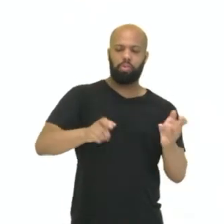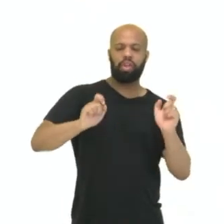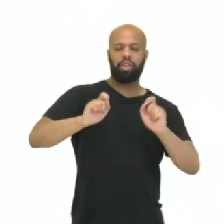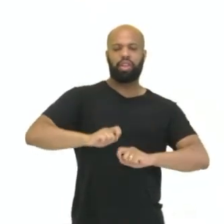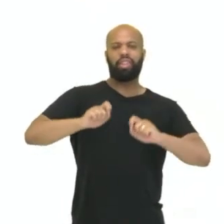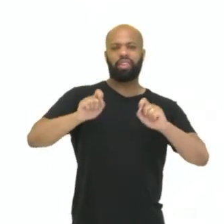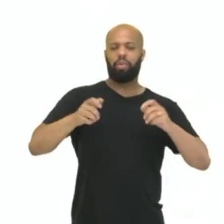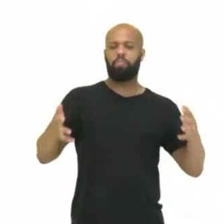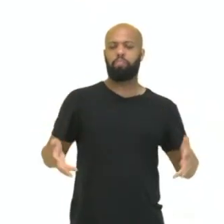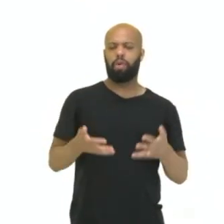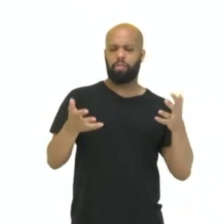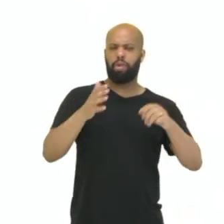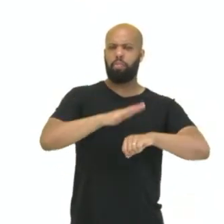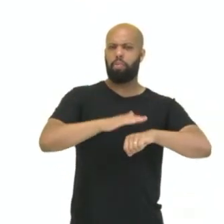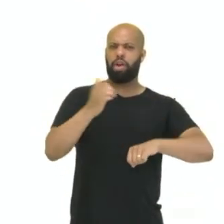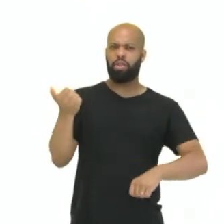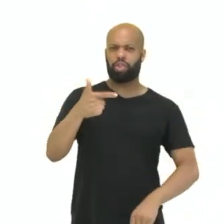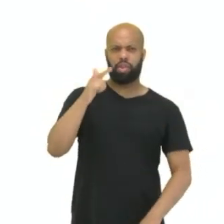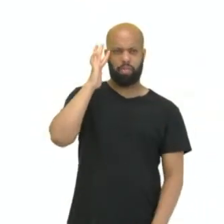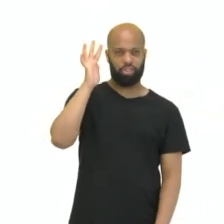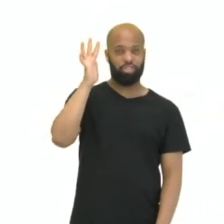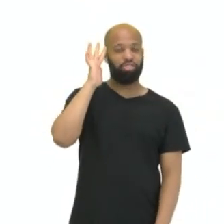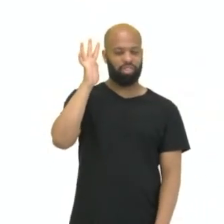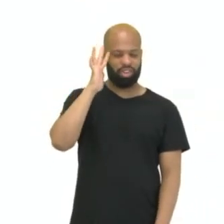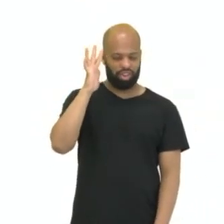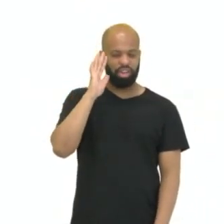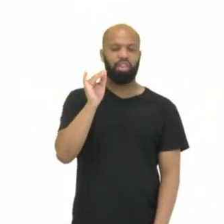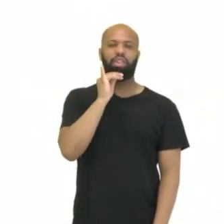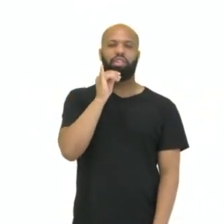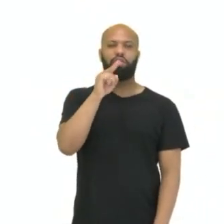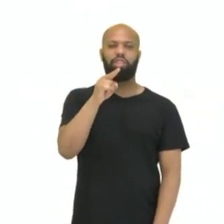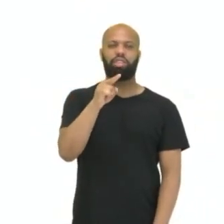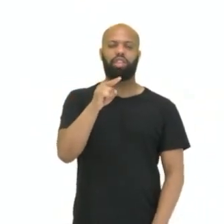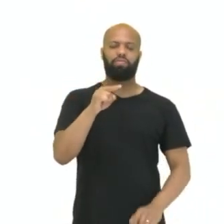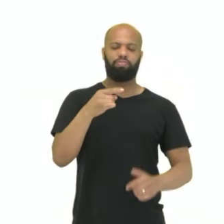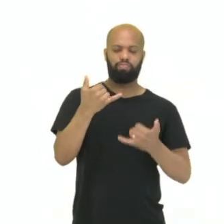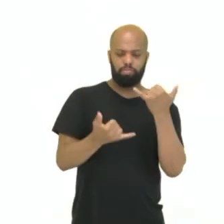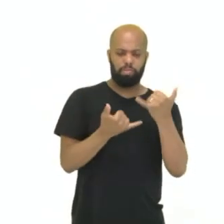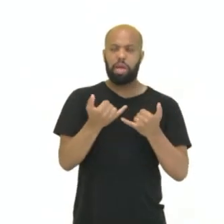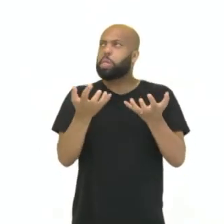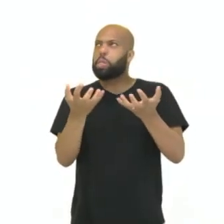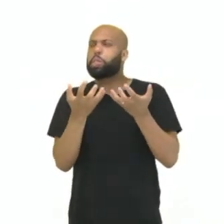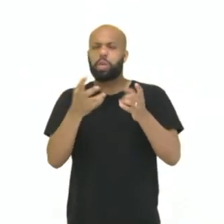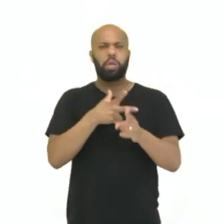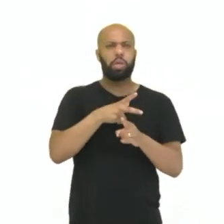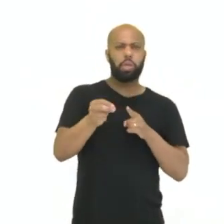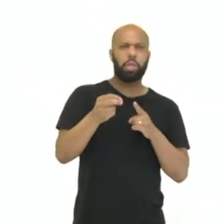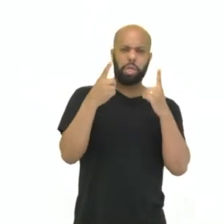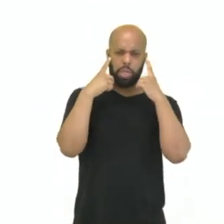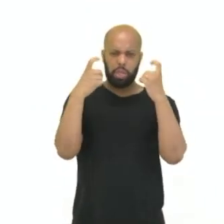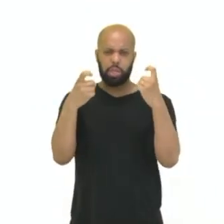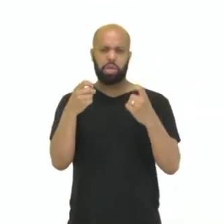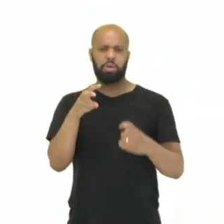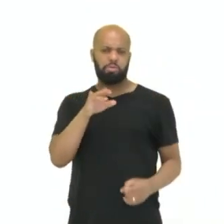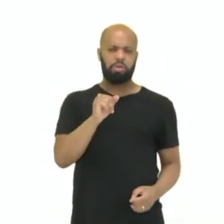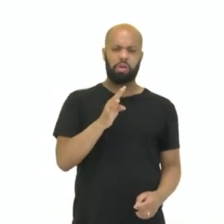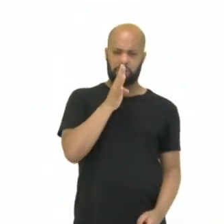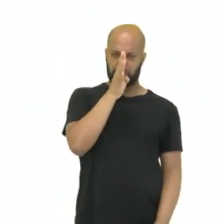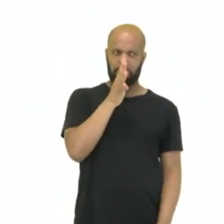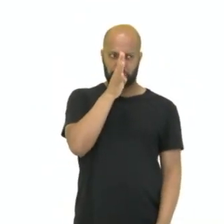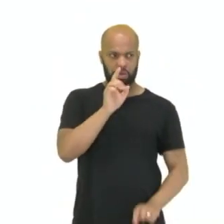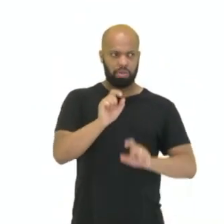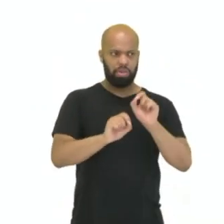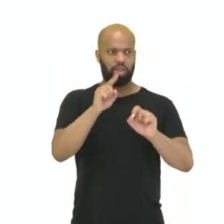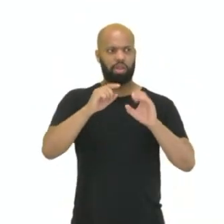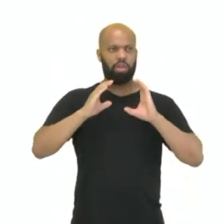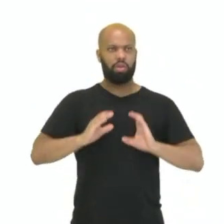mais do que você imagina na vida de alguém. Muitas vezes você está jogando, você é agressivo, né? Ah, quero ganhar, vai na frente do outro. Então, isso mostra um pouco do